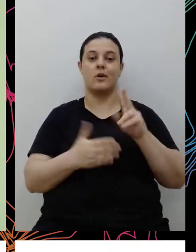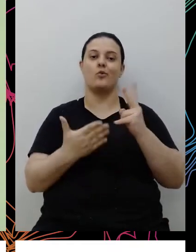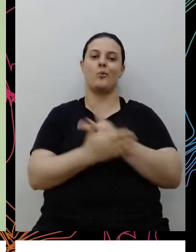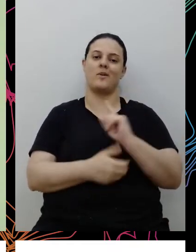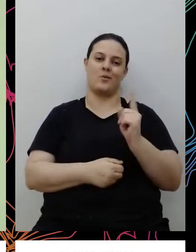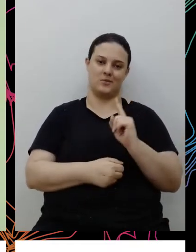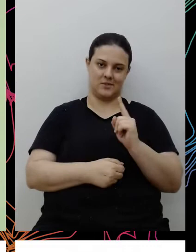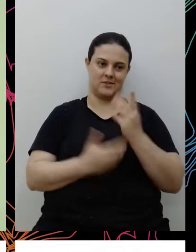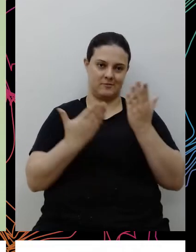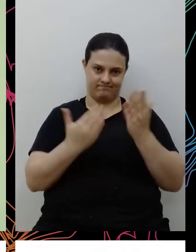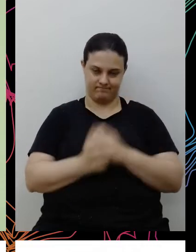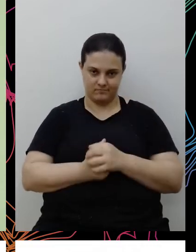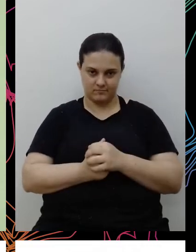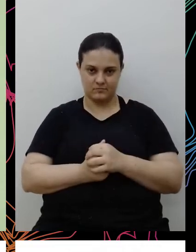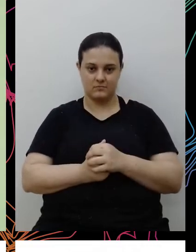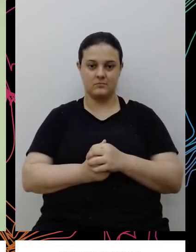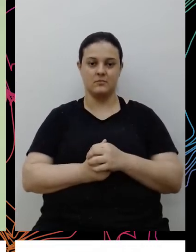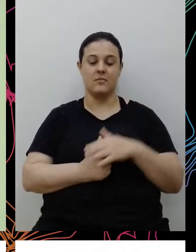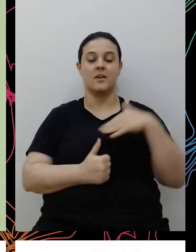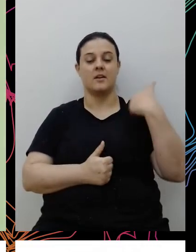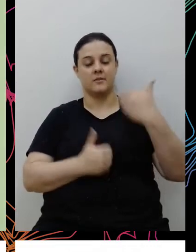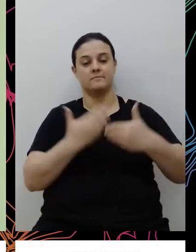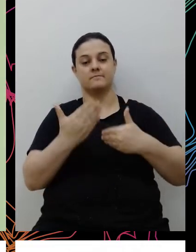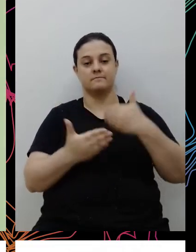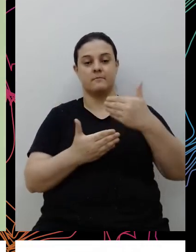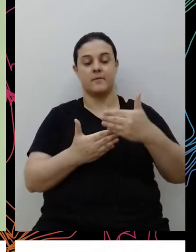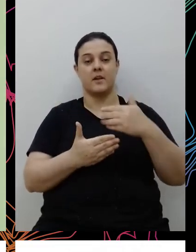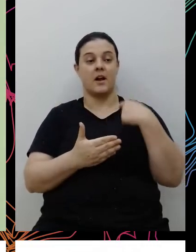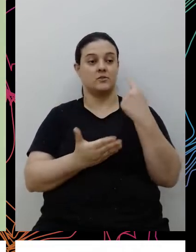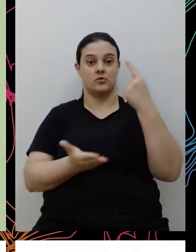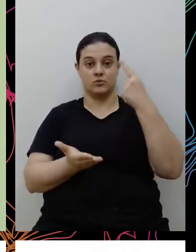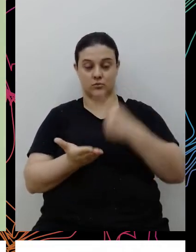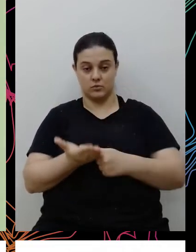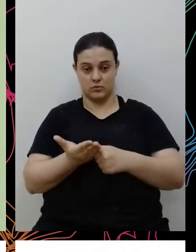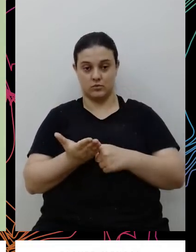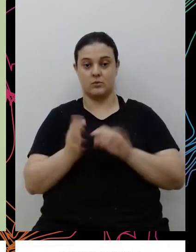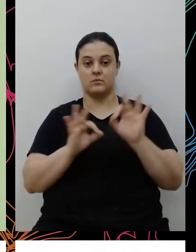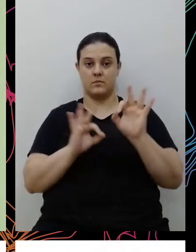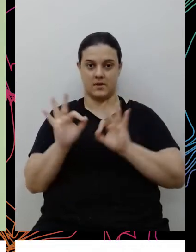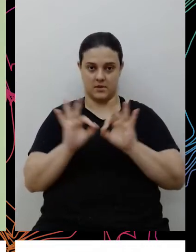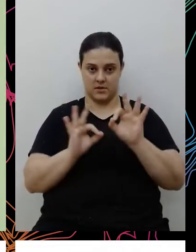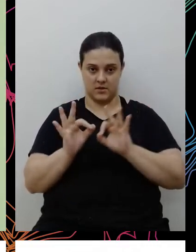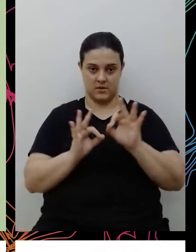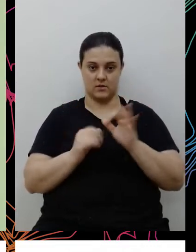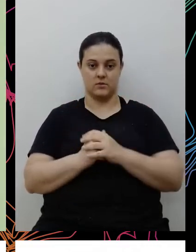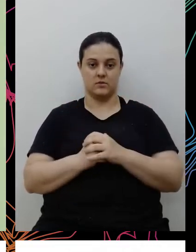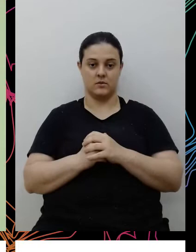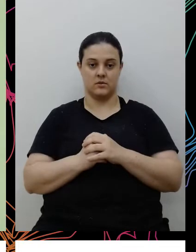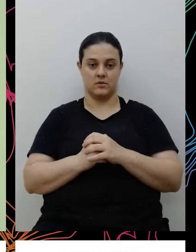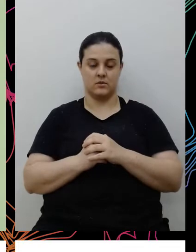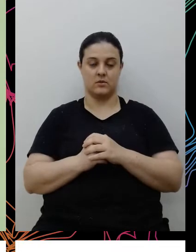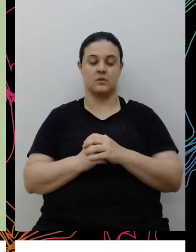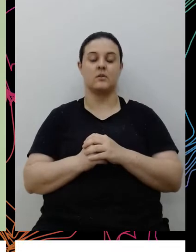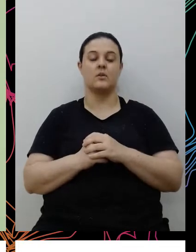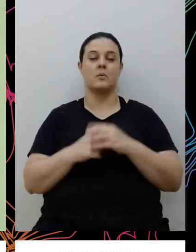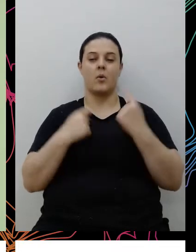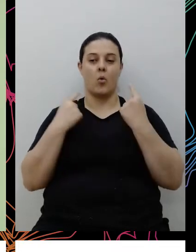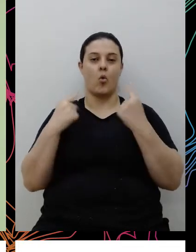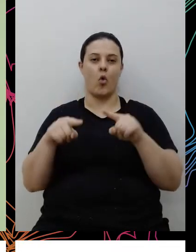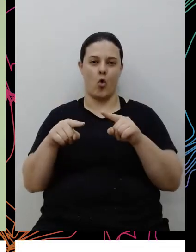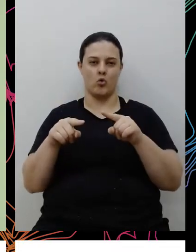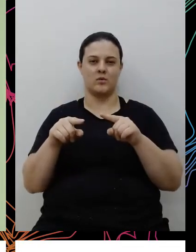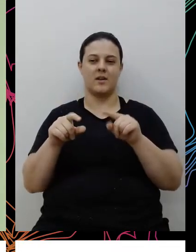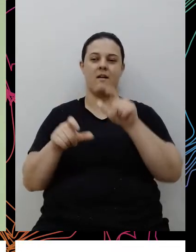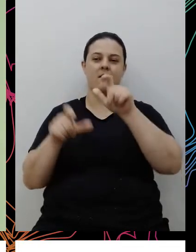esse episódio. E desde então, a gente estabeleceu um plano, que a gente chama de plano antirracista, que tem